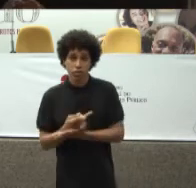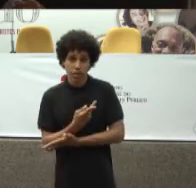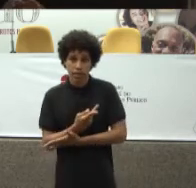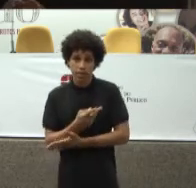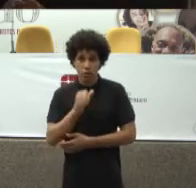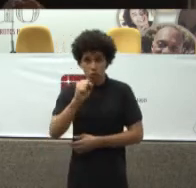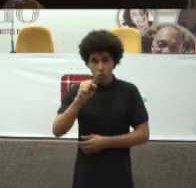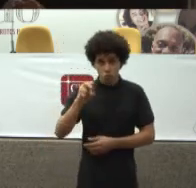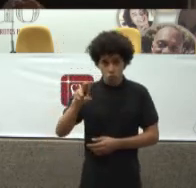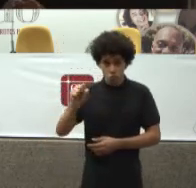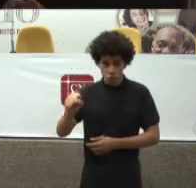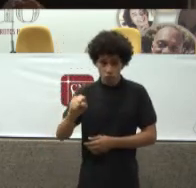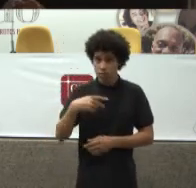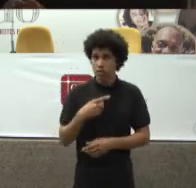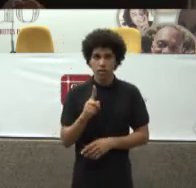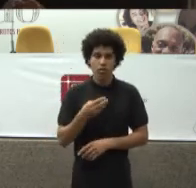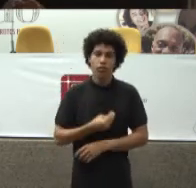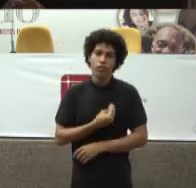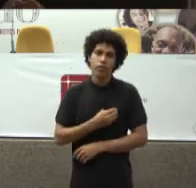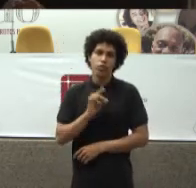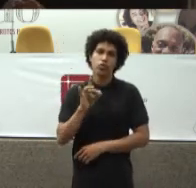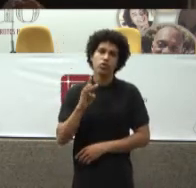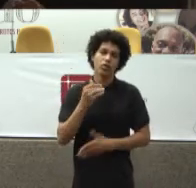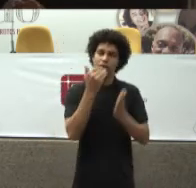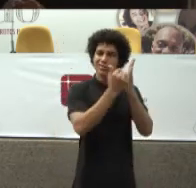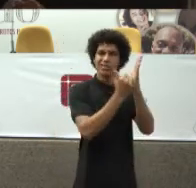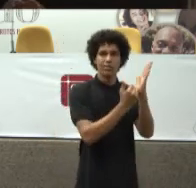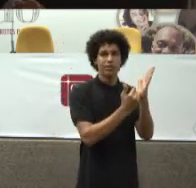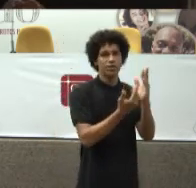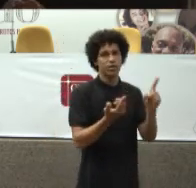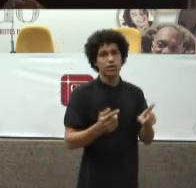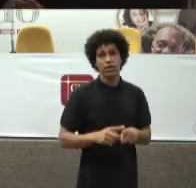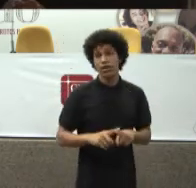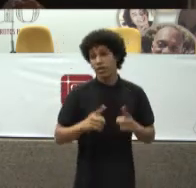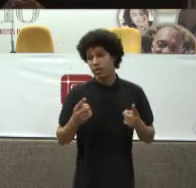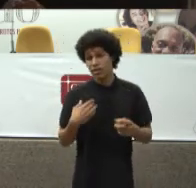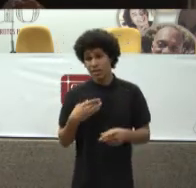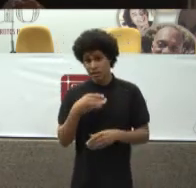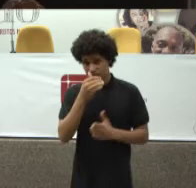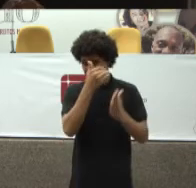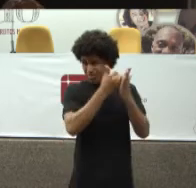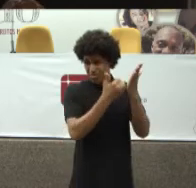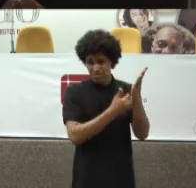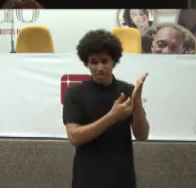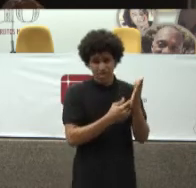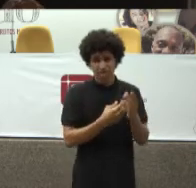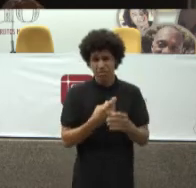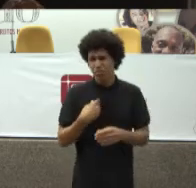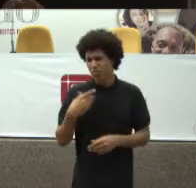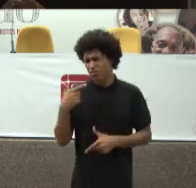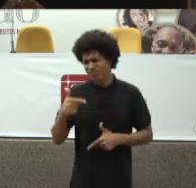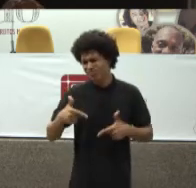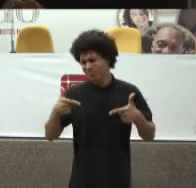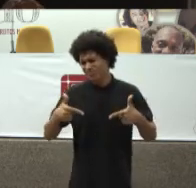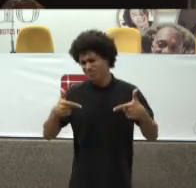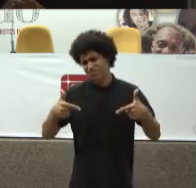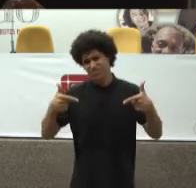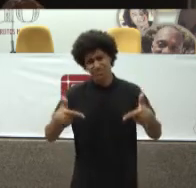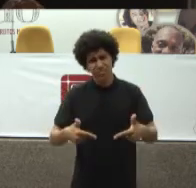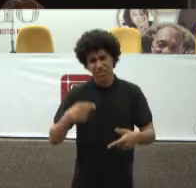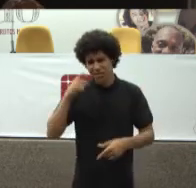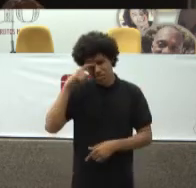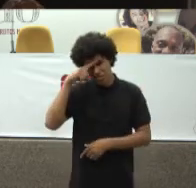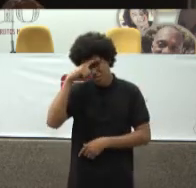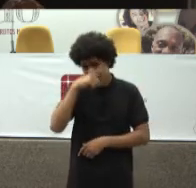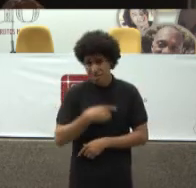E esta tabela Infelizmente É uma luta Constante Há mais de 30 Anos lá dentro